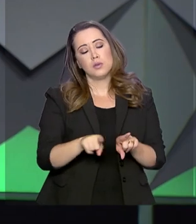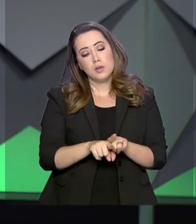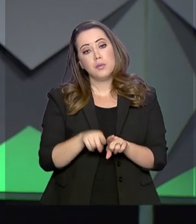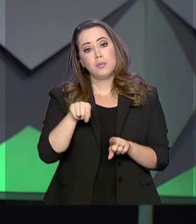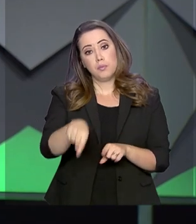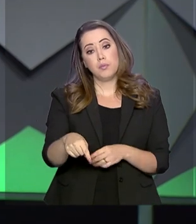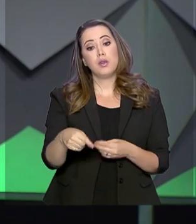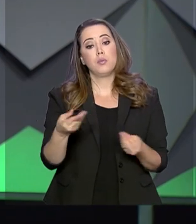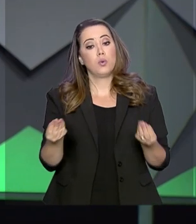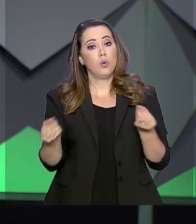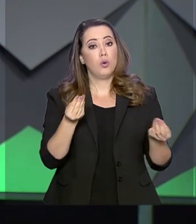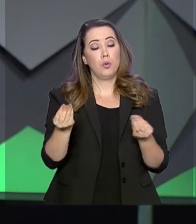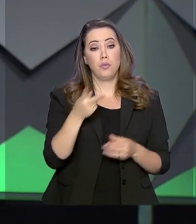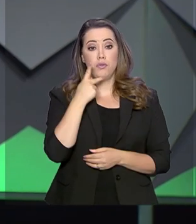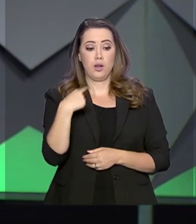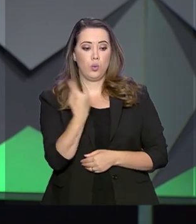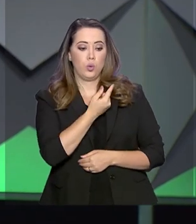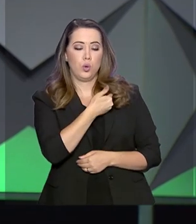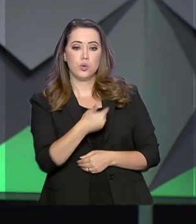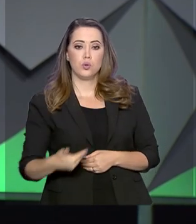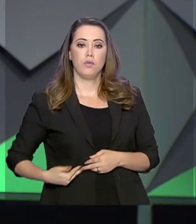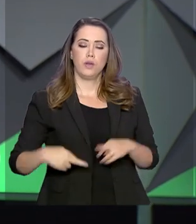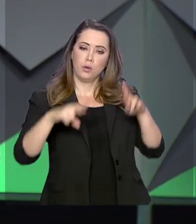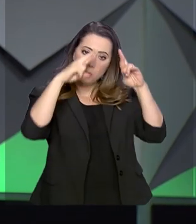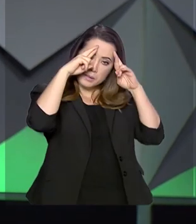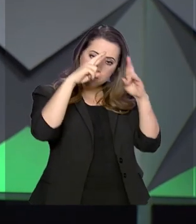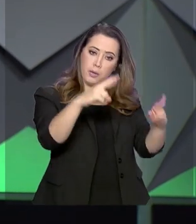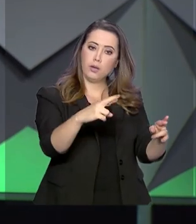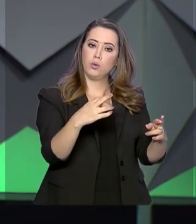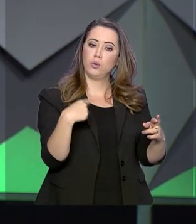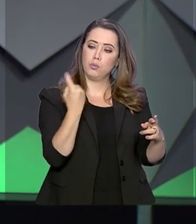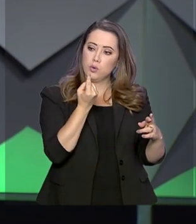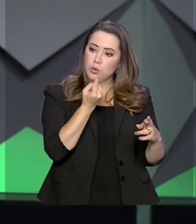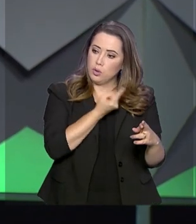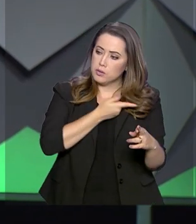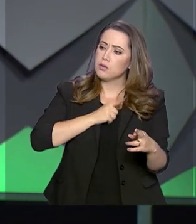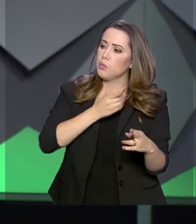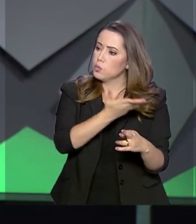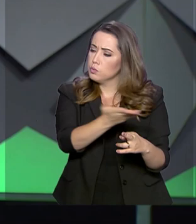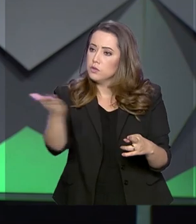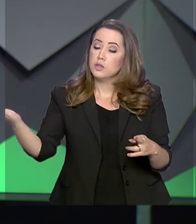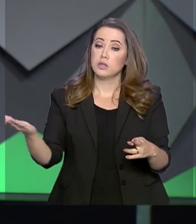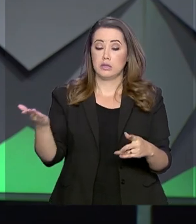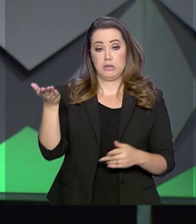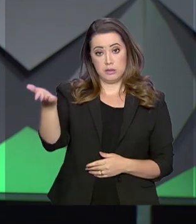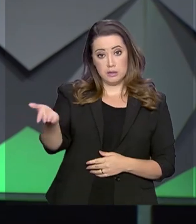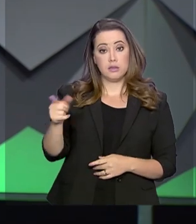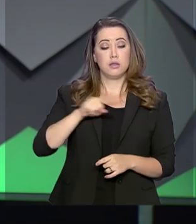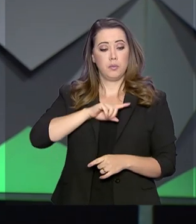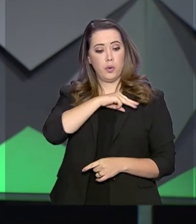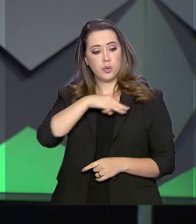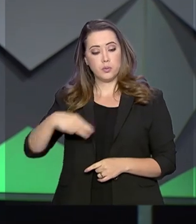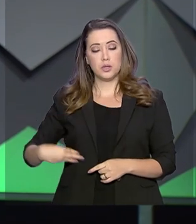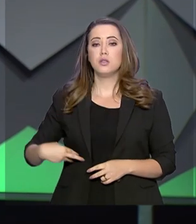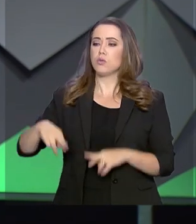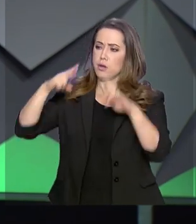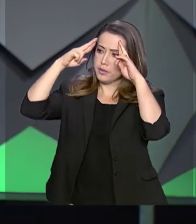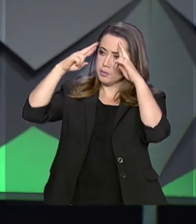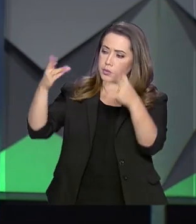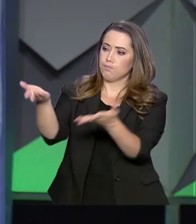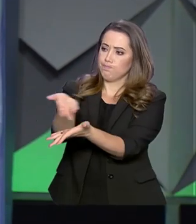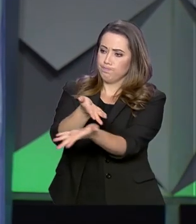como se dirige ao nosso governo, pelo respeito que temos pelos senhores, que os nossos ministros também têm pelos senhores,